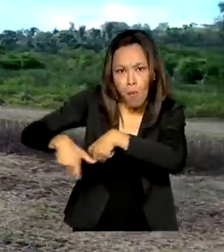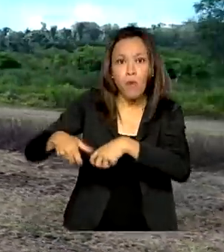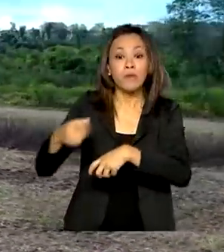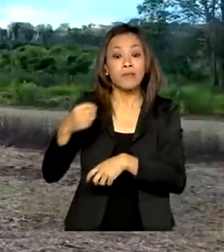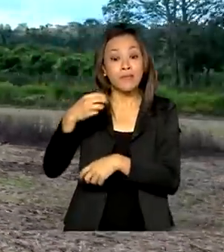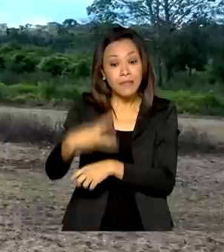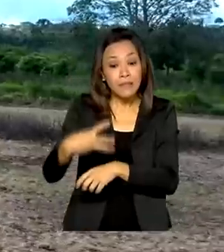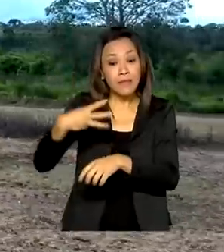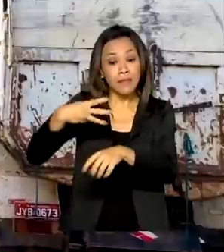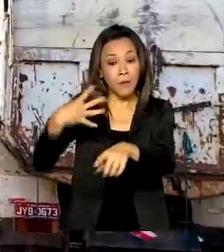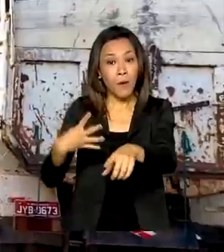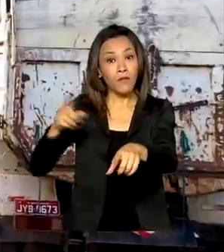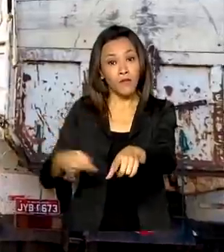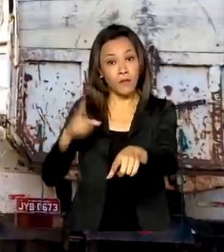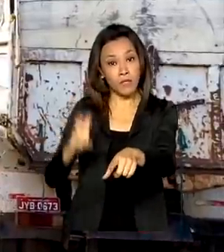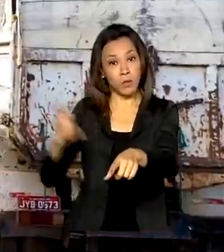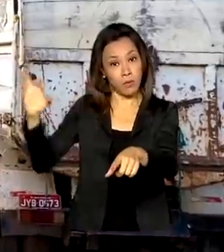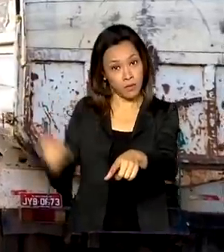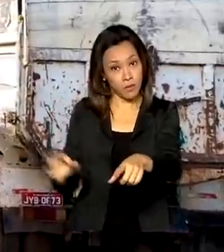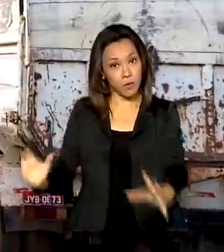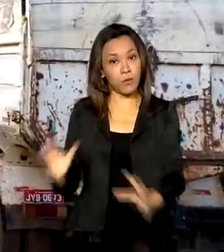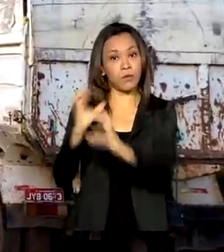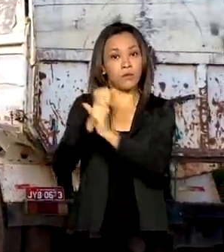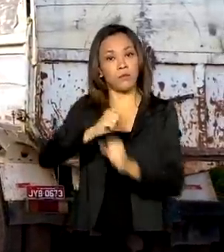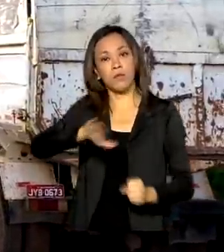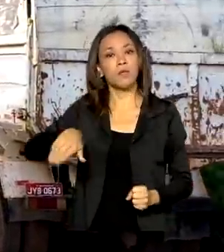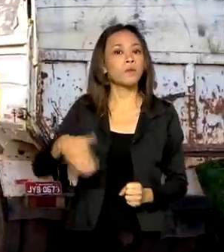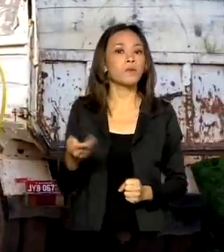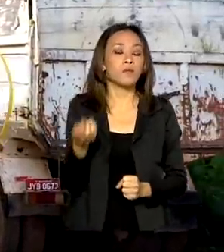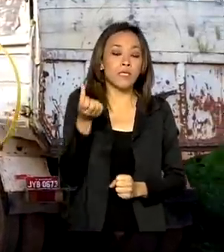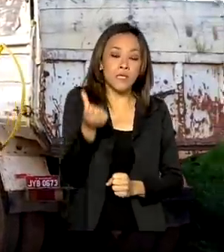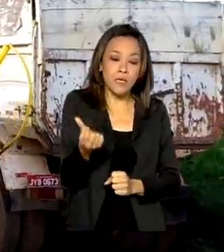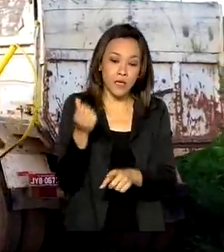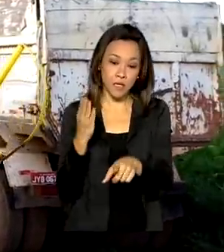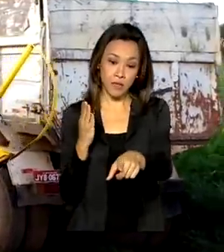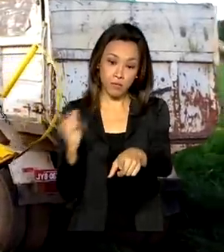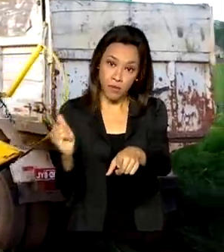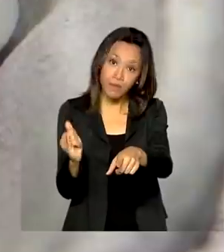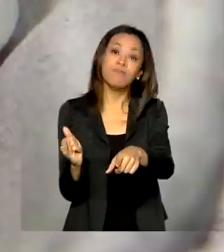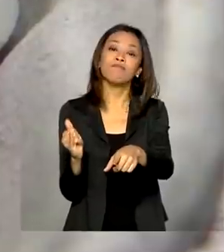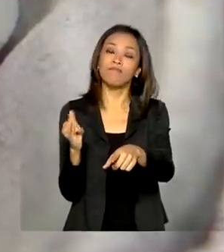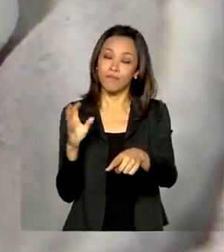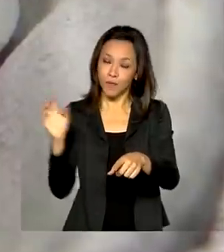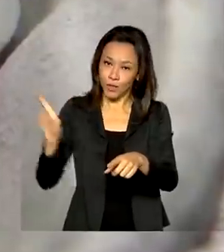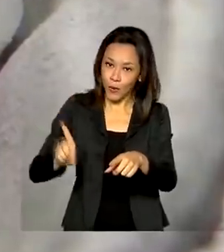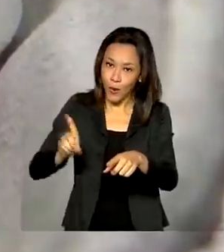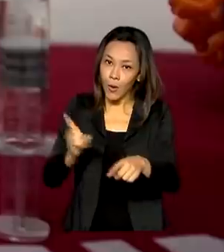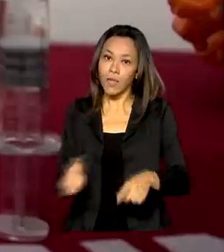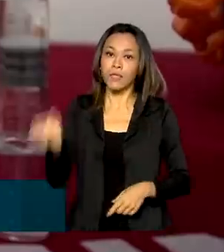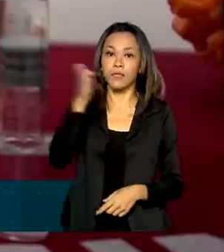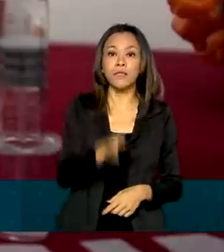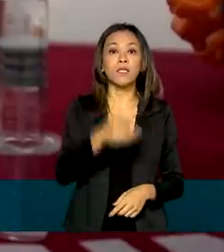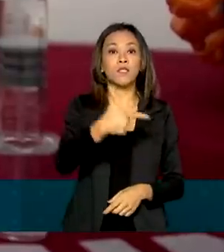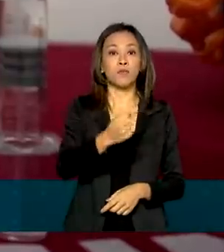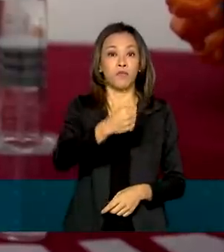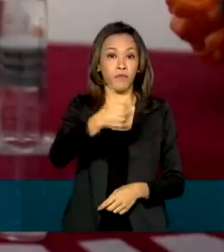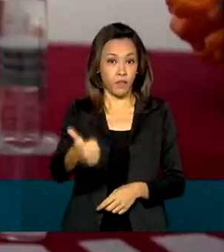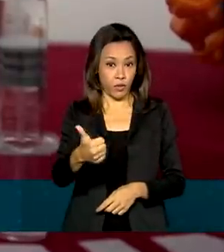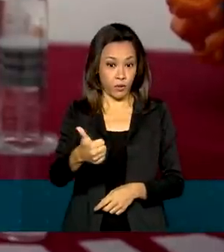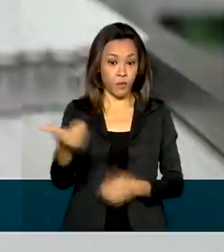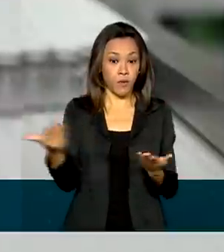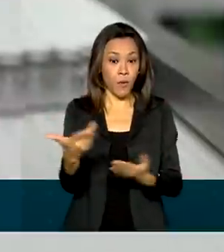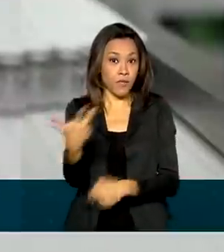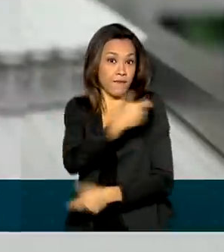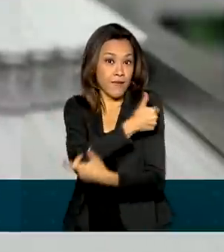,5%, totalizando mais de 6 bilhões e meio de dólares. Em 2021, com a chegada